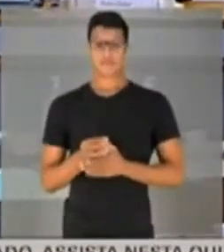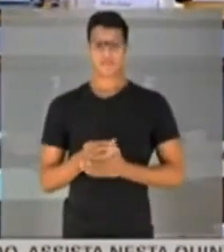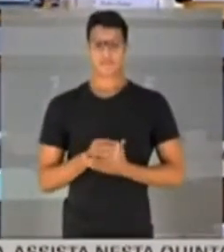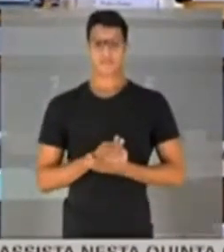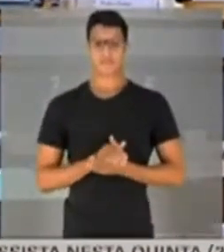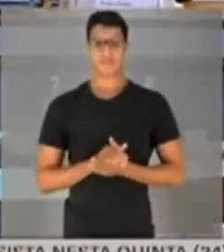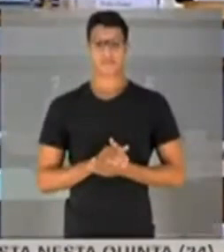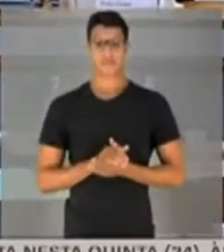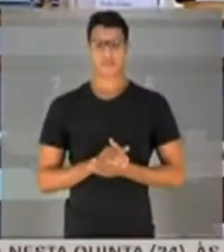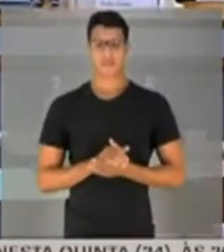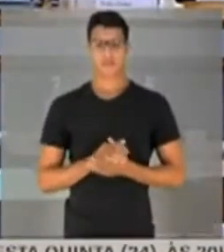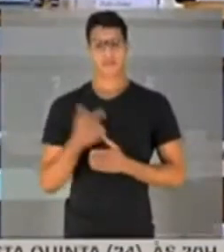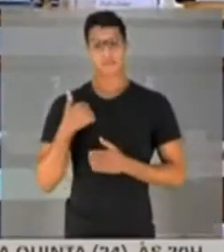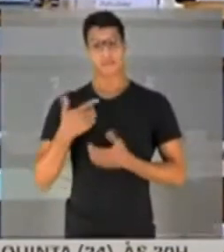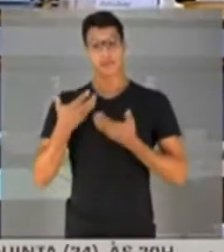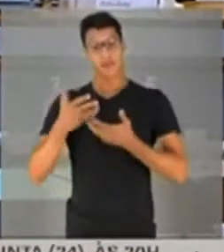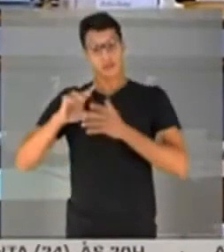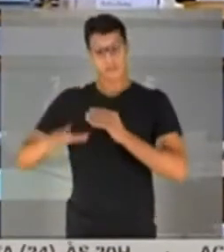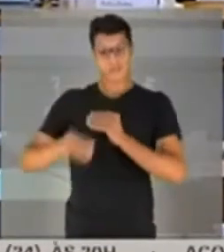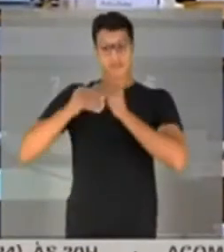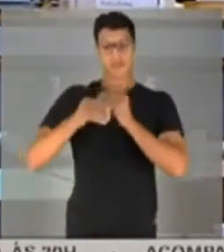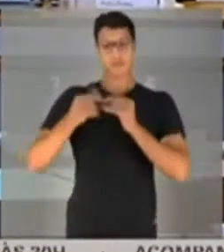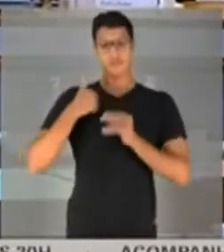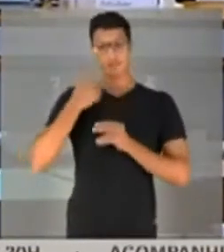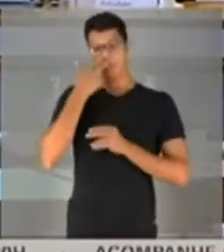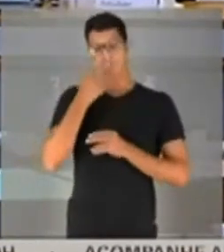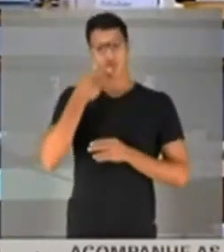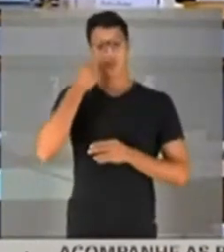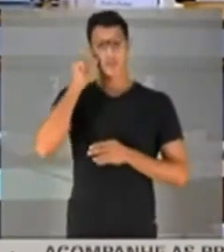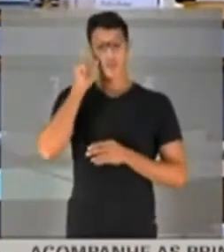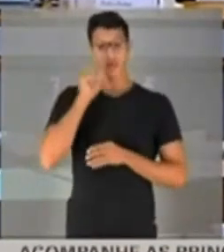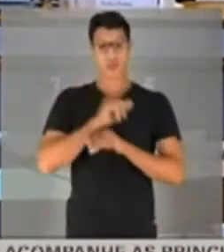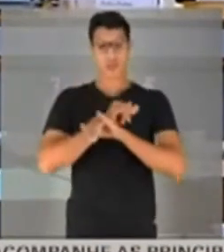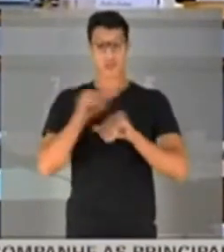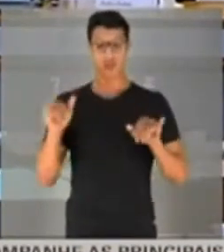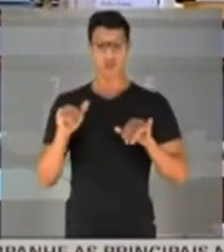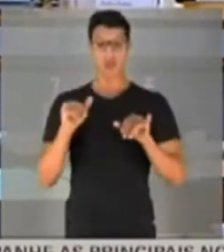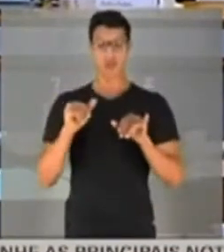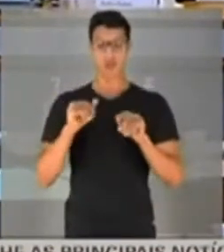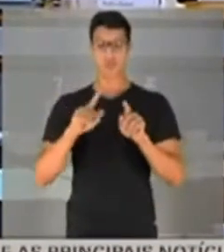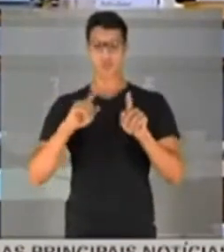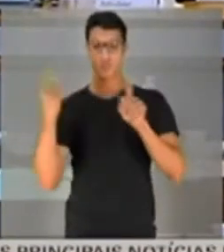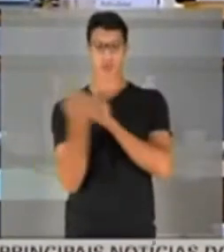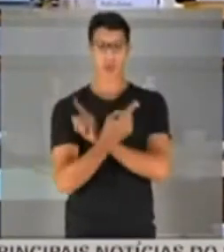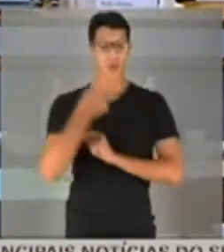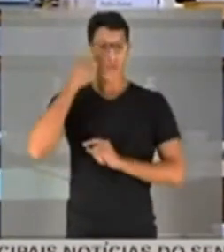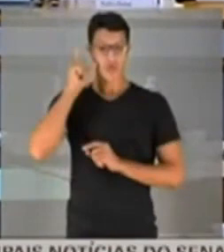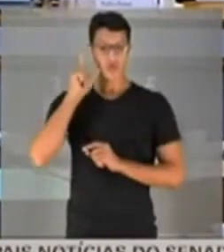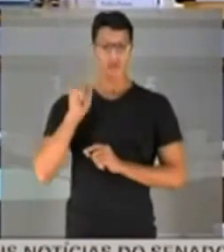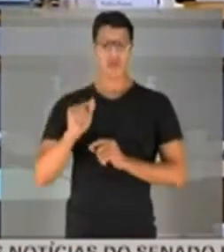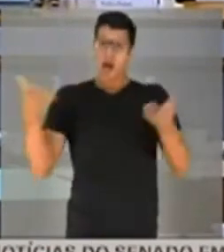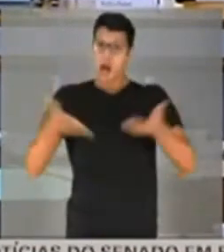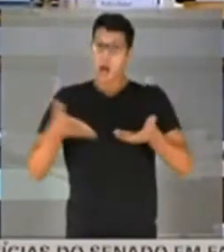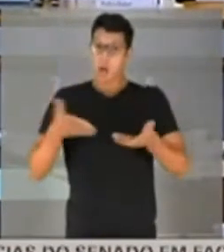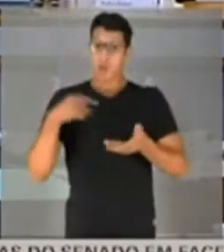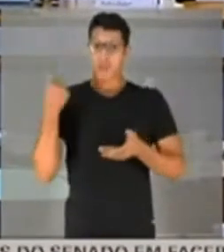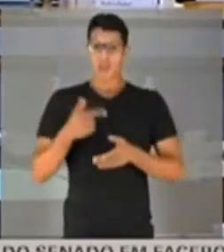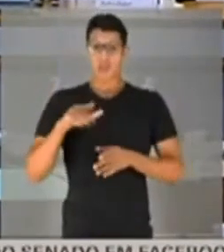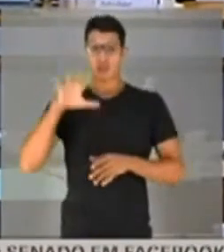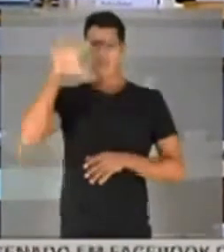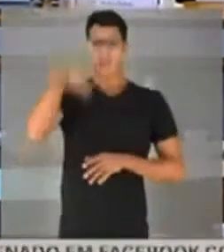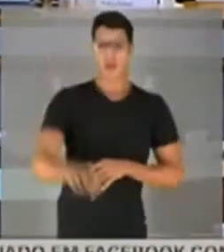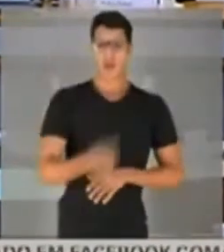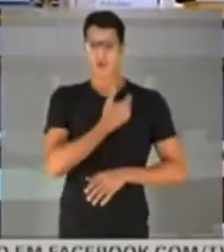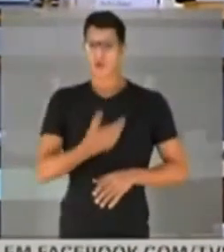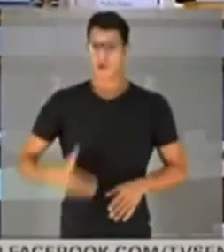consideração aqui. A Exª ontem disse no Antagonista, agora pegamos o governo,